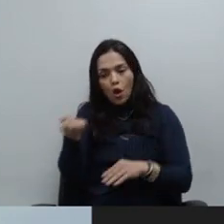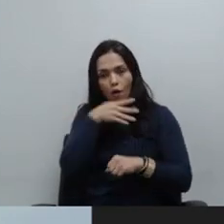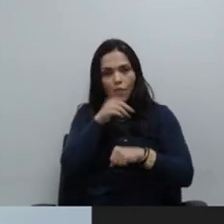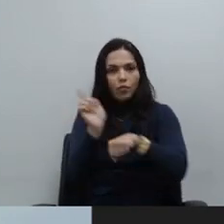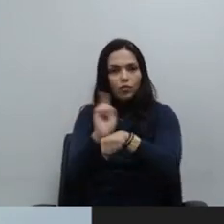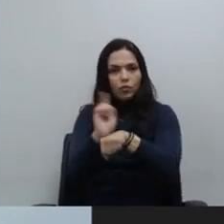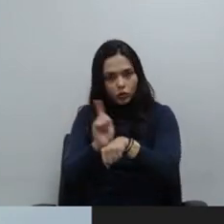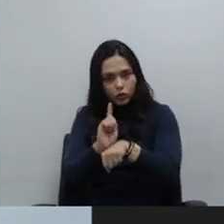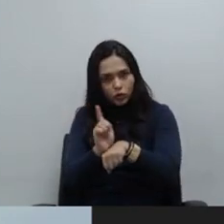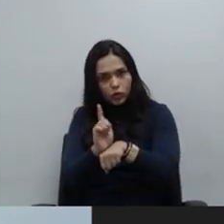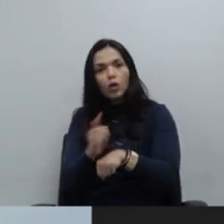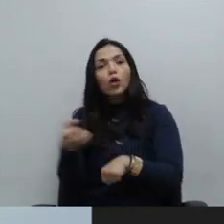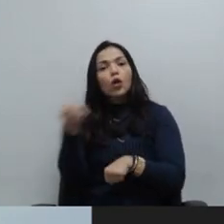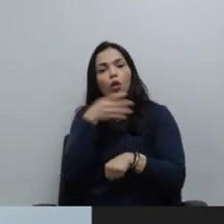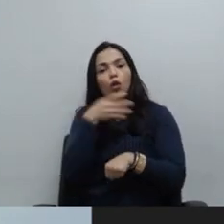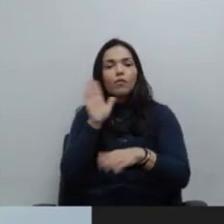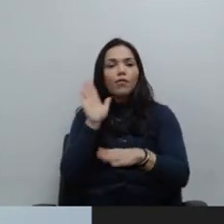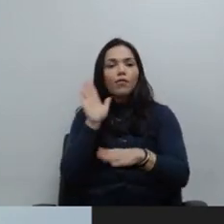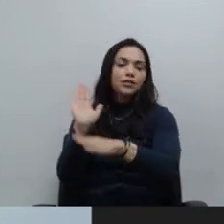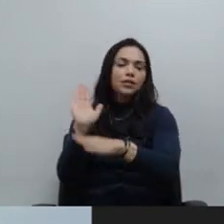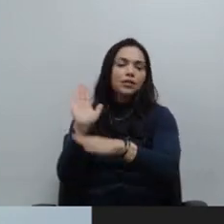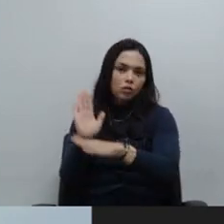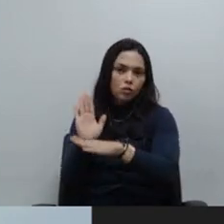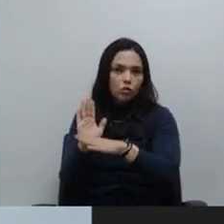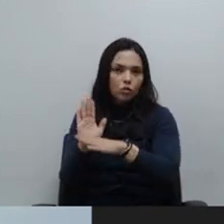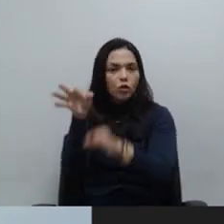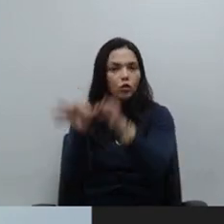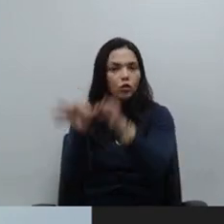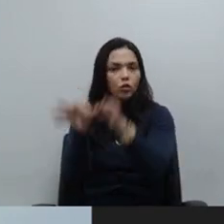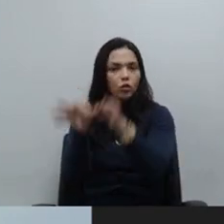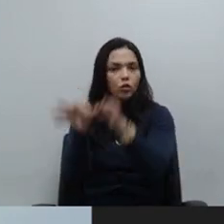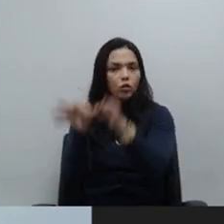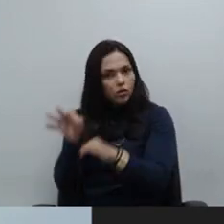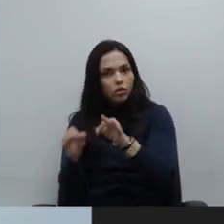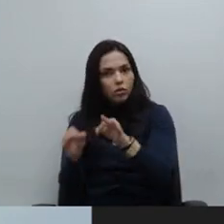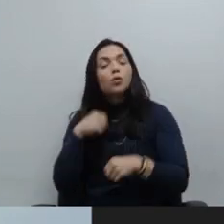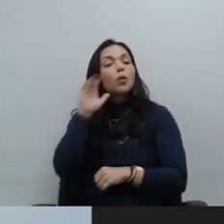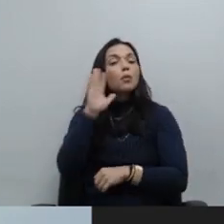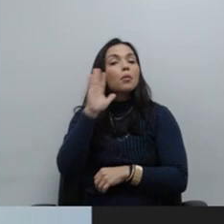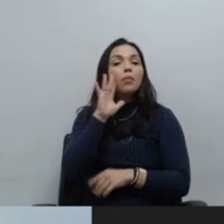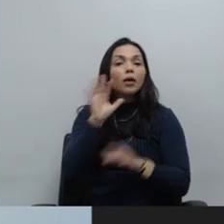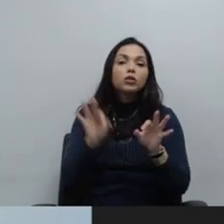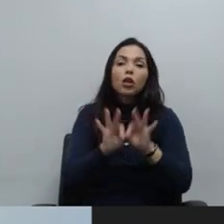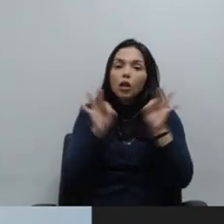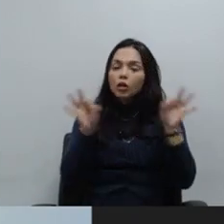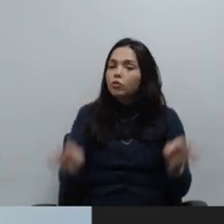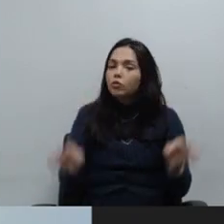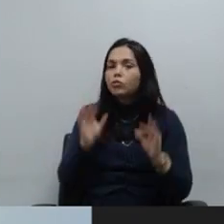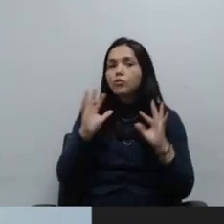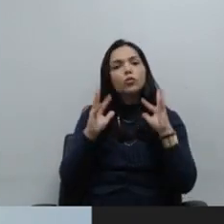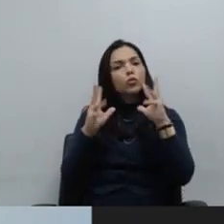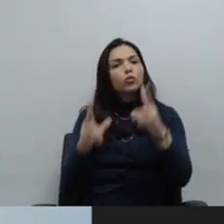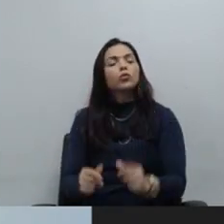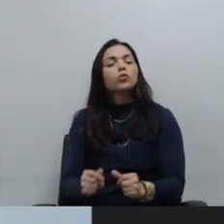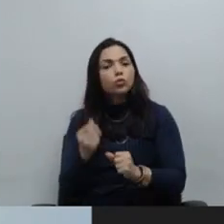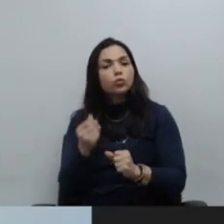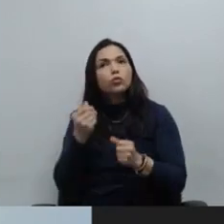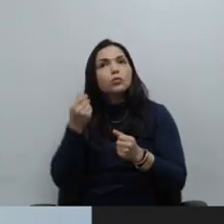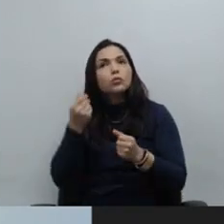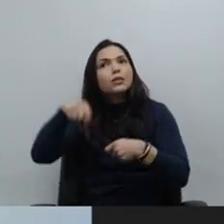nova assessoria jurídica, eu imagino que esteja razoável ou desistir desse recurso,